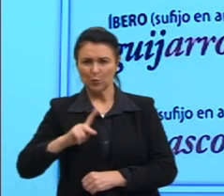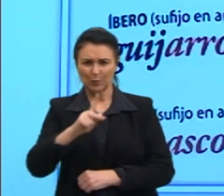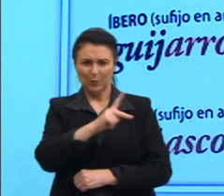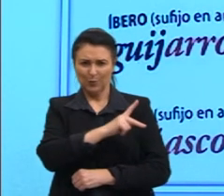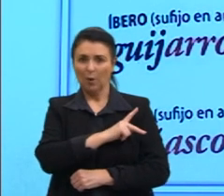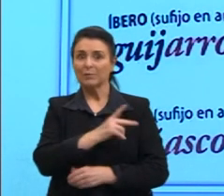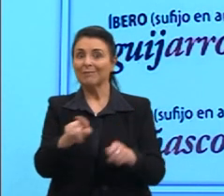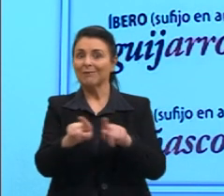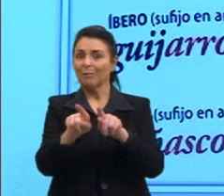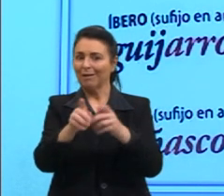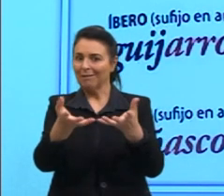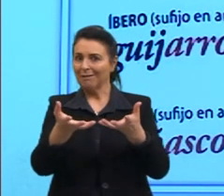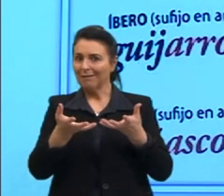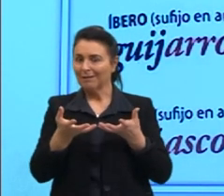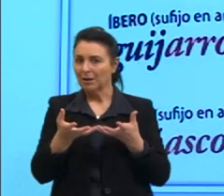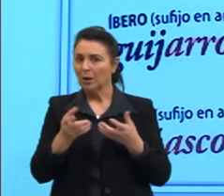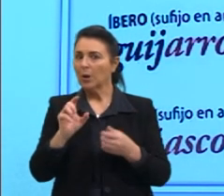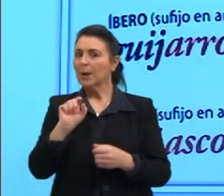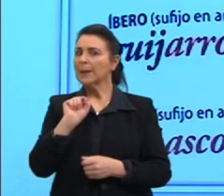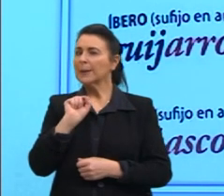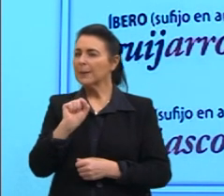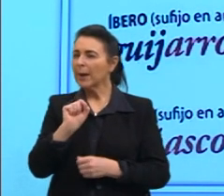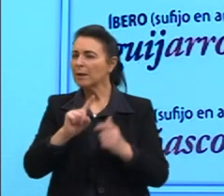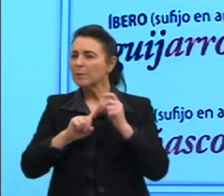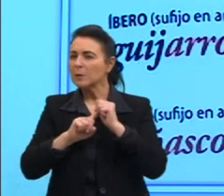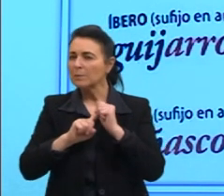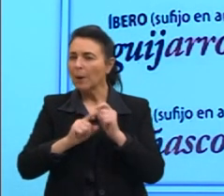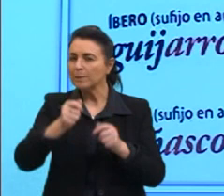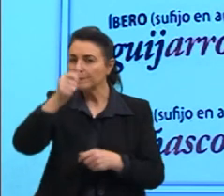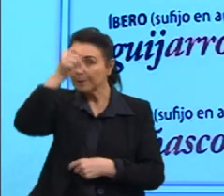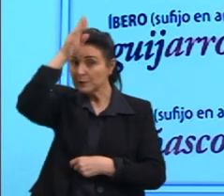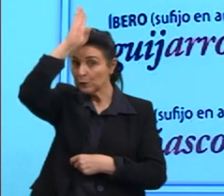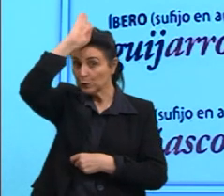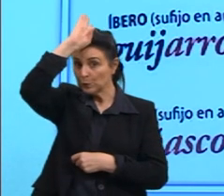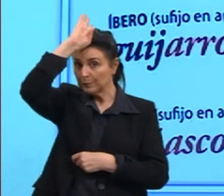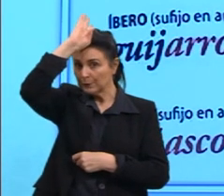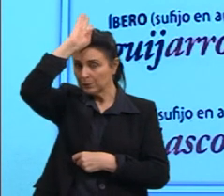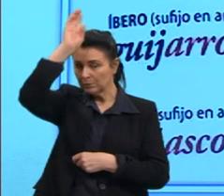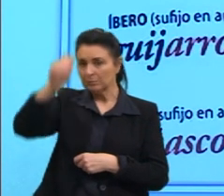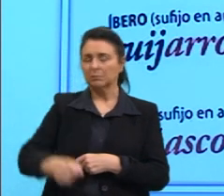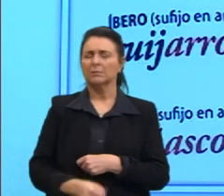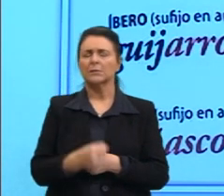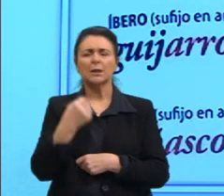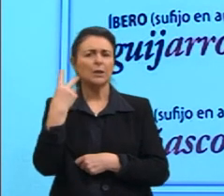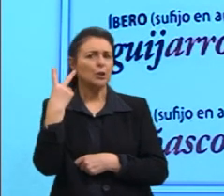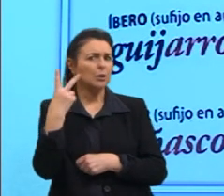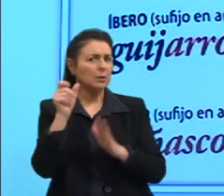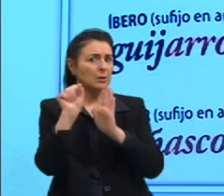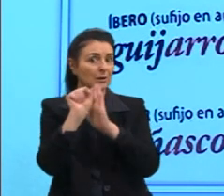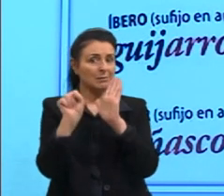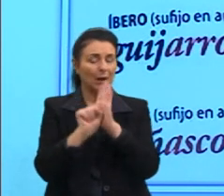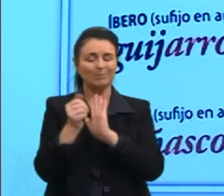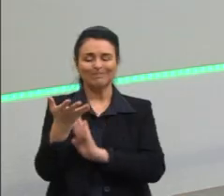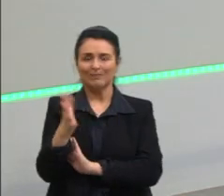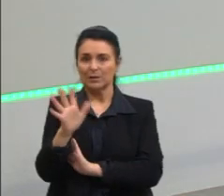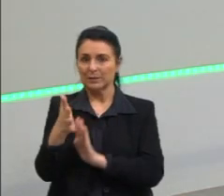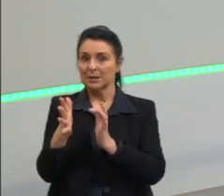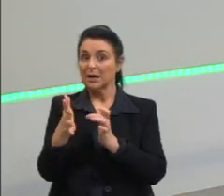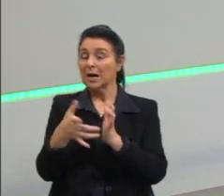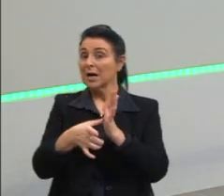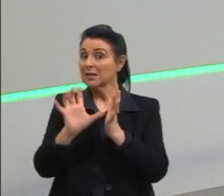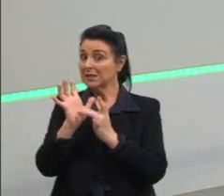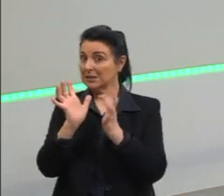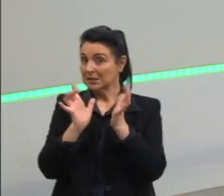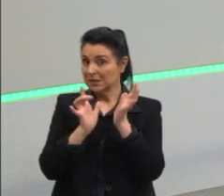eles, os romanos. Assim, dois séculos aproximadamente antes de Cristo,